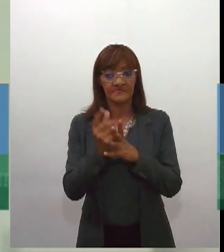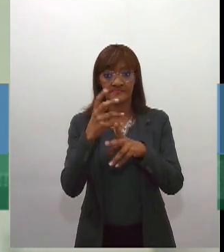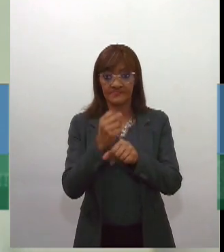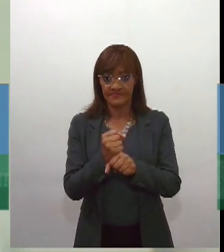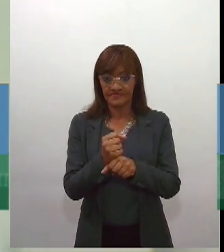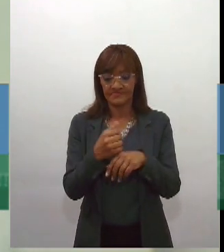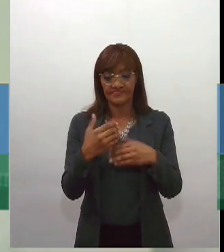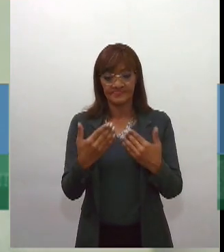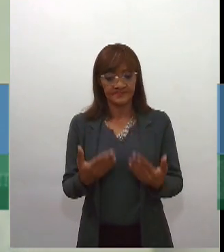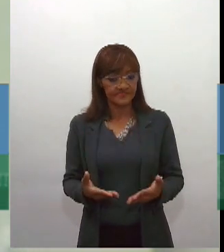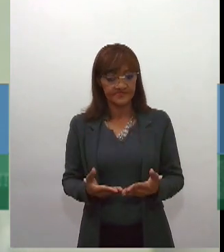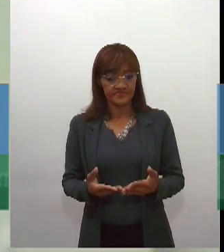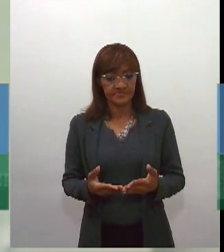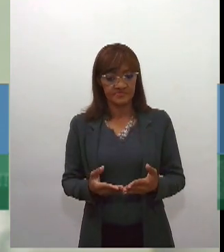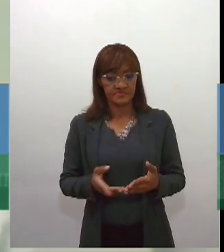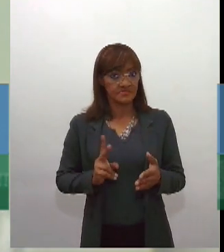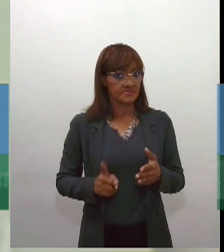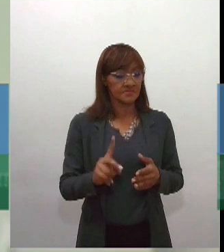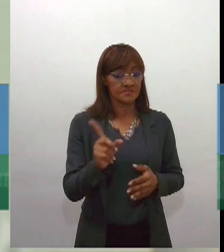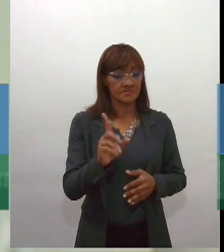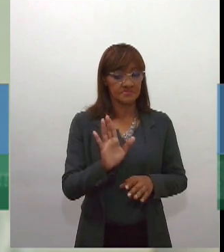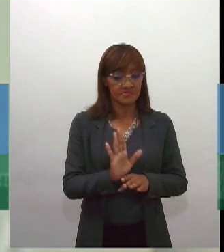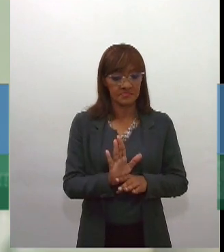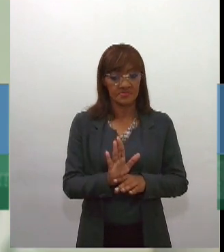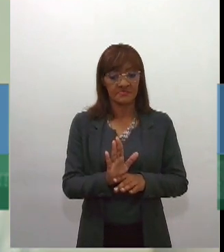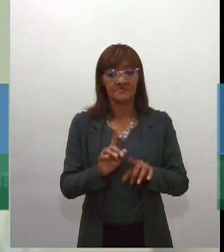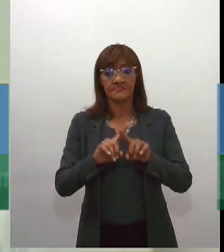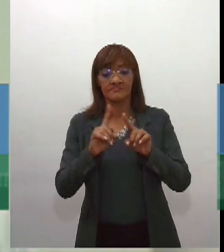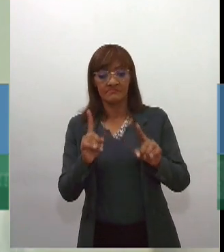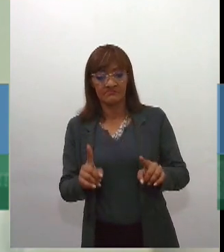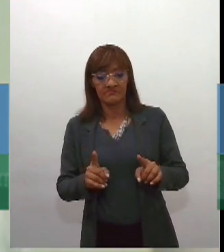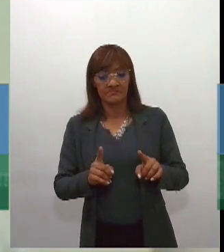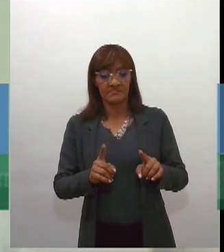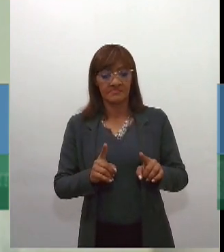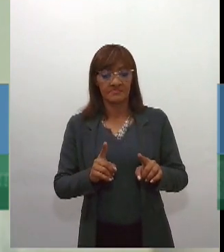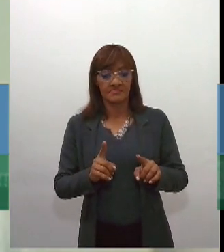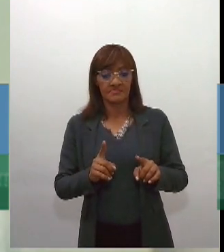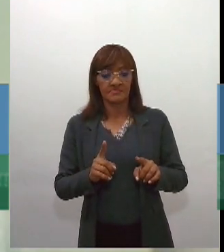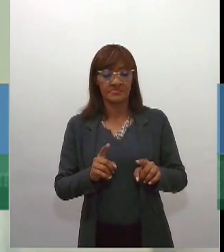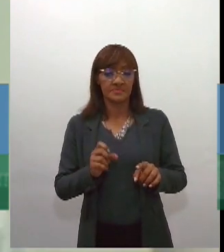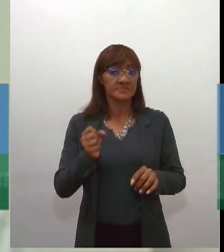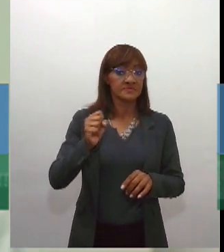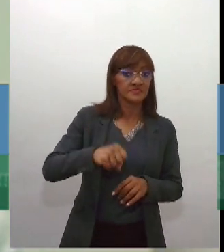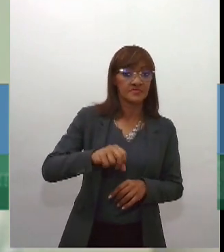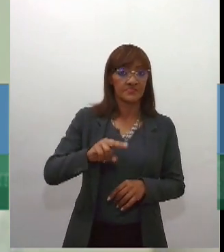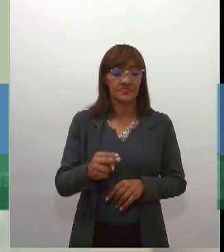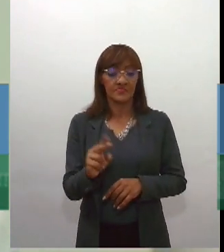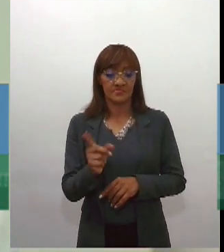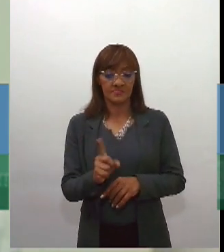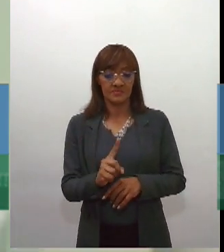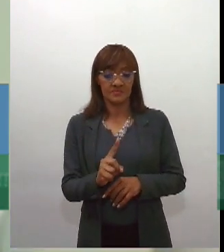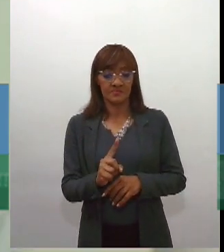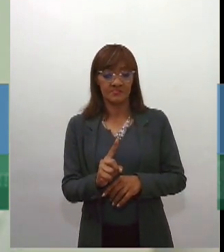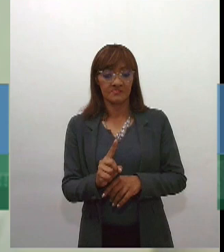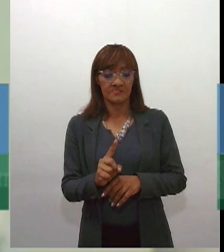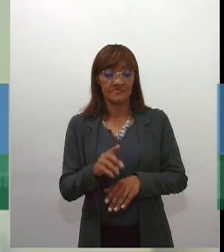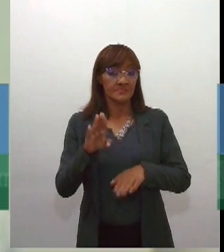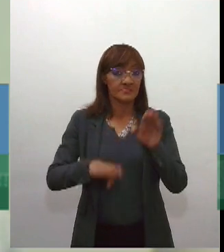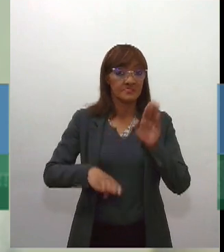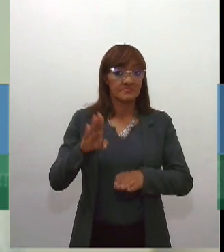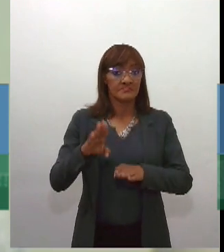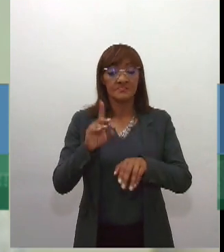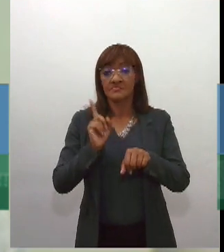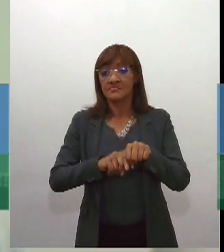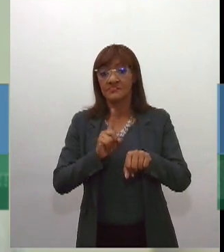aleatório. O processo legislativo anda ou não anda de acordo com o momento político. Isso é próprio da